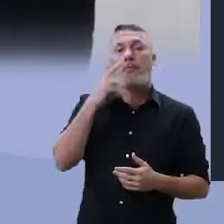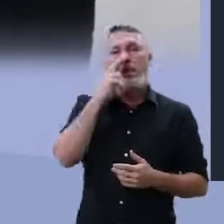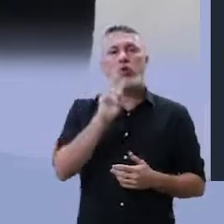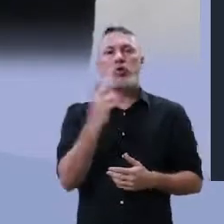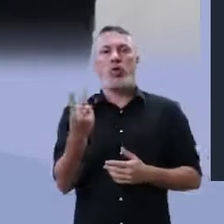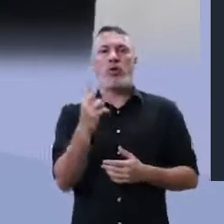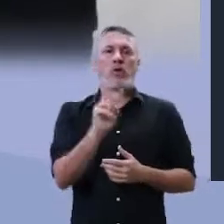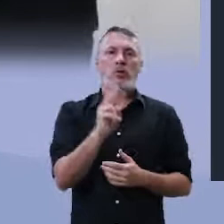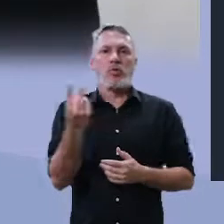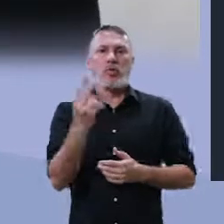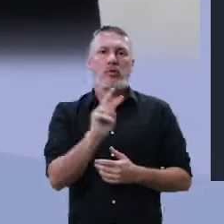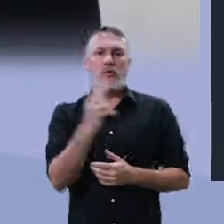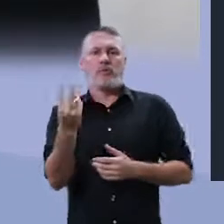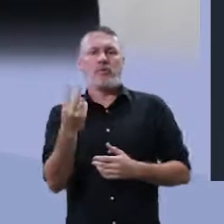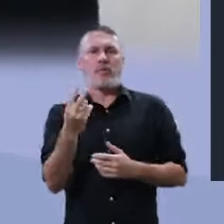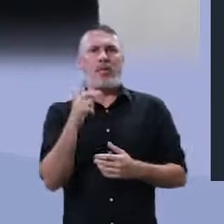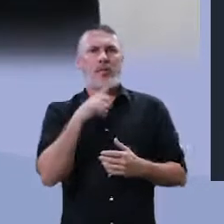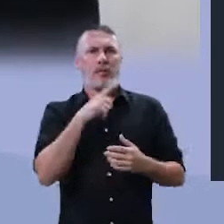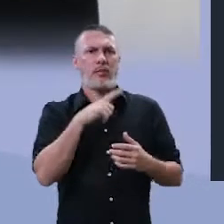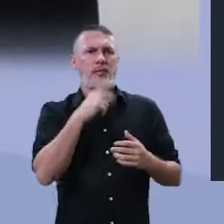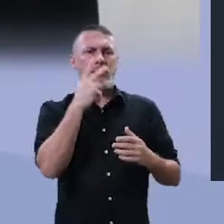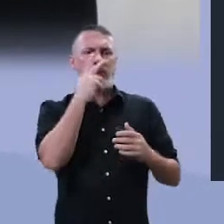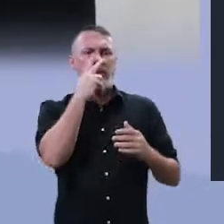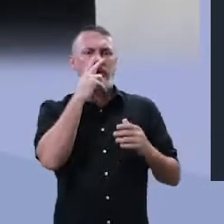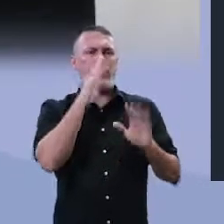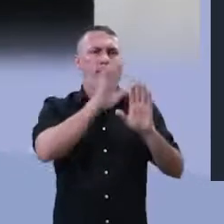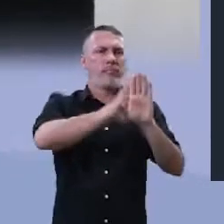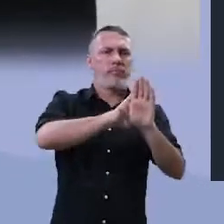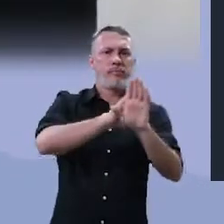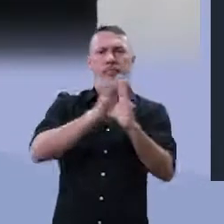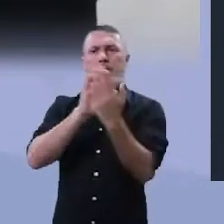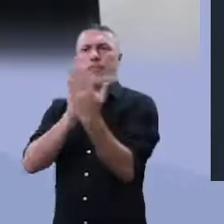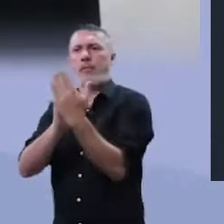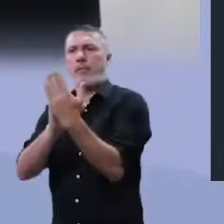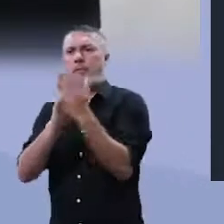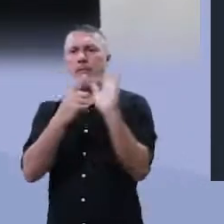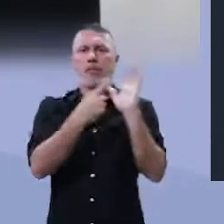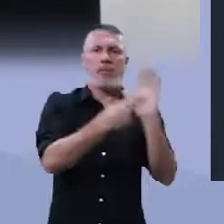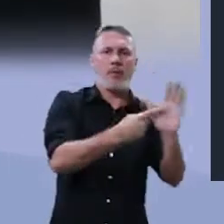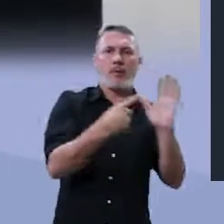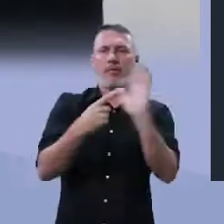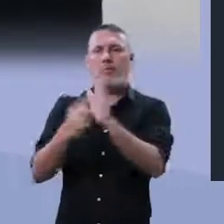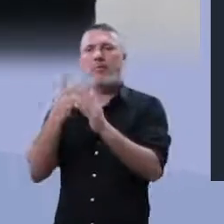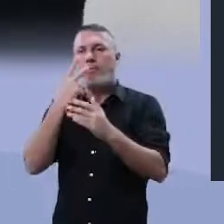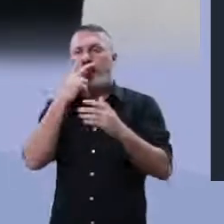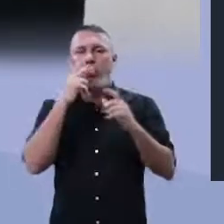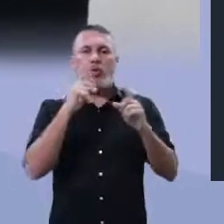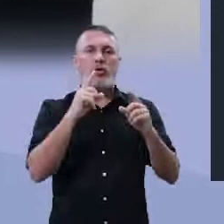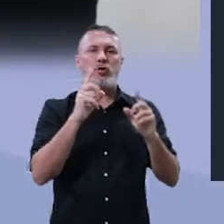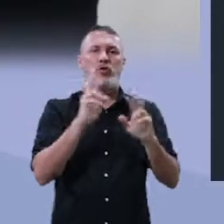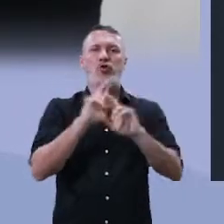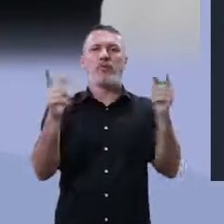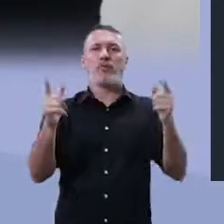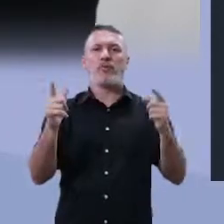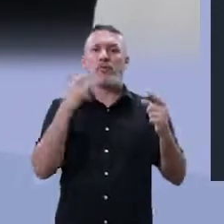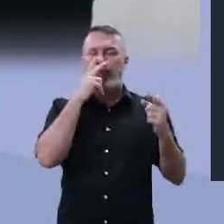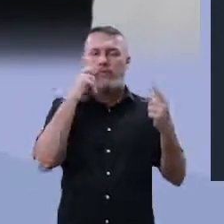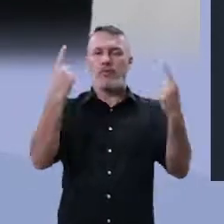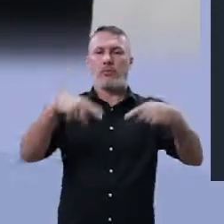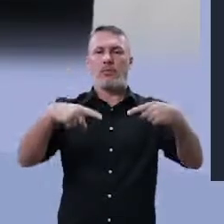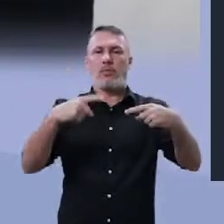opõe, aquilo que está em condição antônima, que está assim, uma em oposição, em